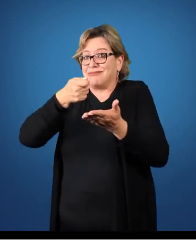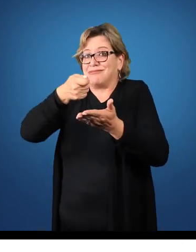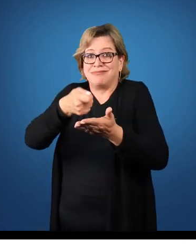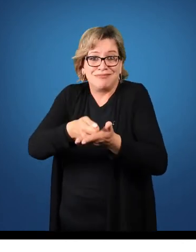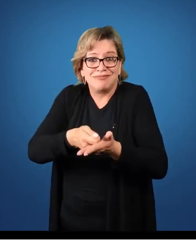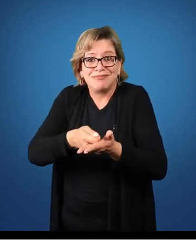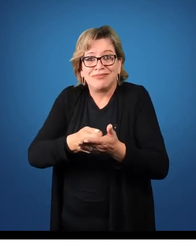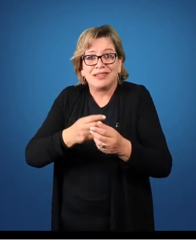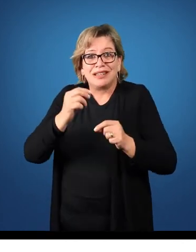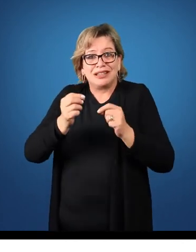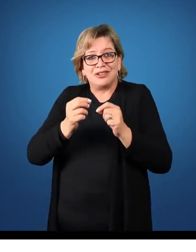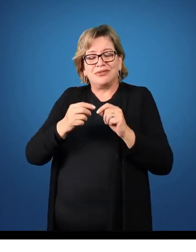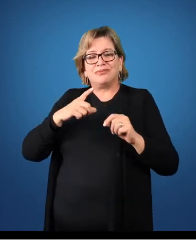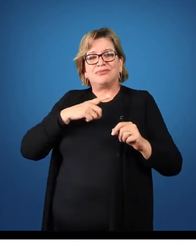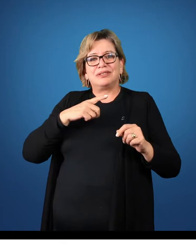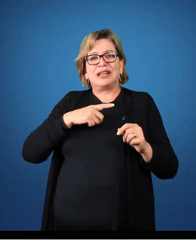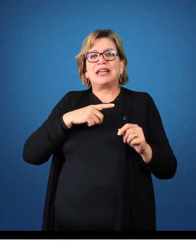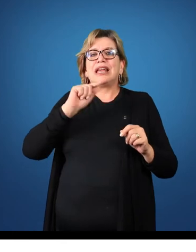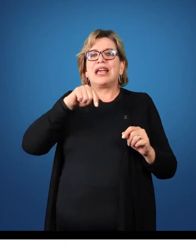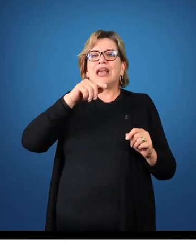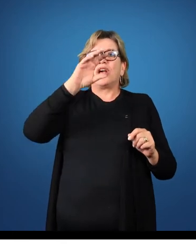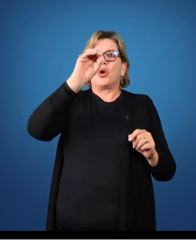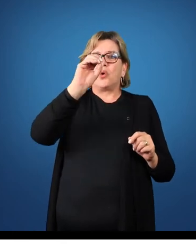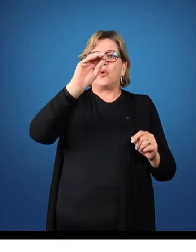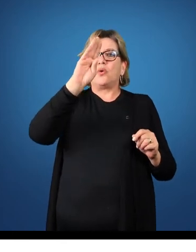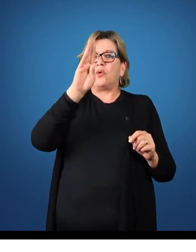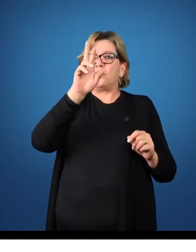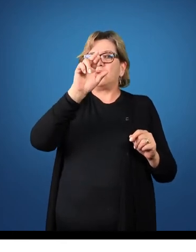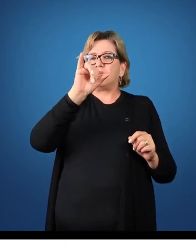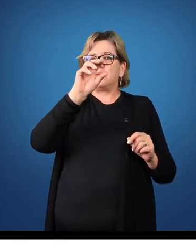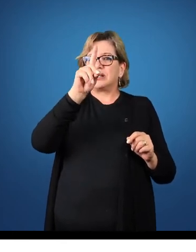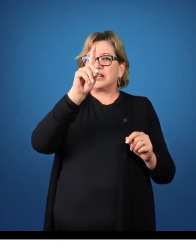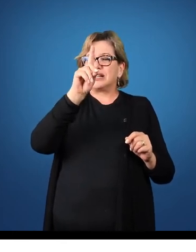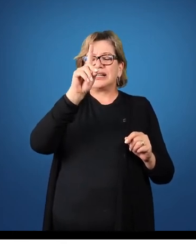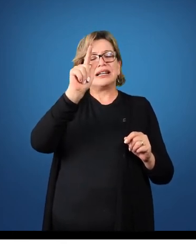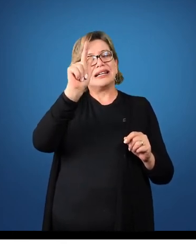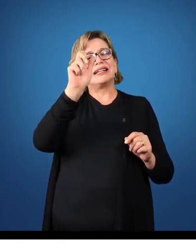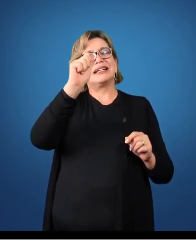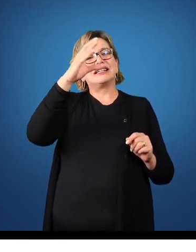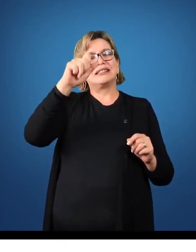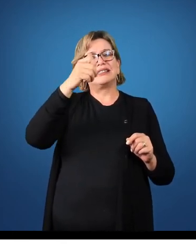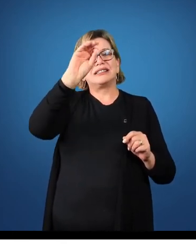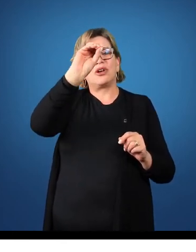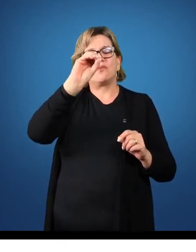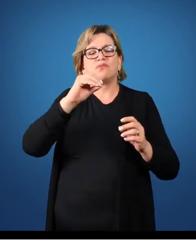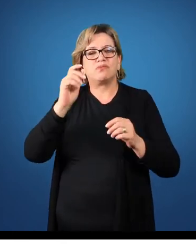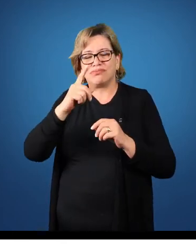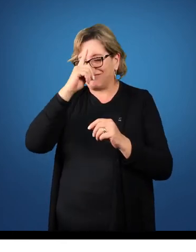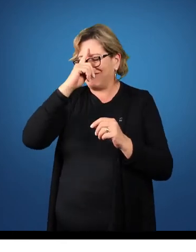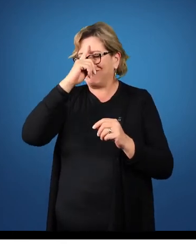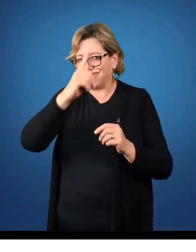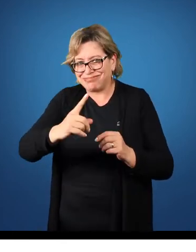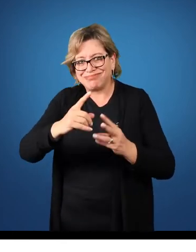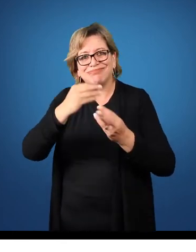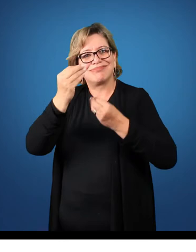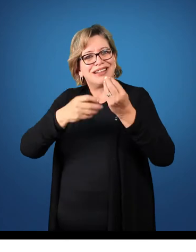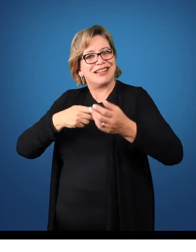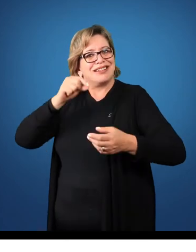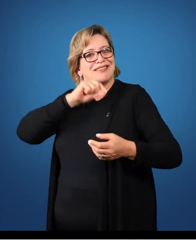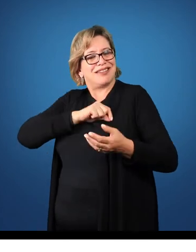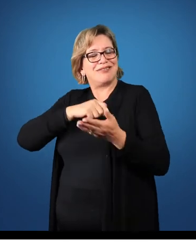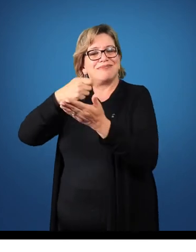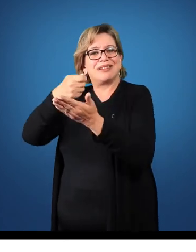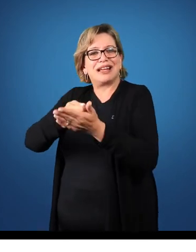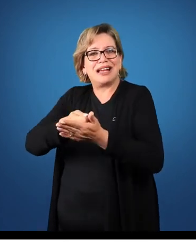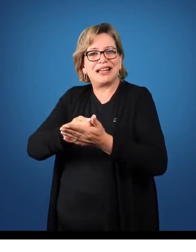despesa, eu vou gerar uma obrigação de pagar essa despesa com obrigações com salário, salários a pagar,